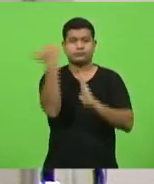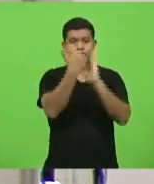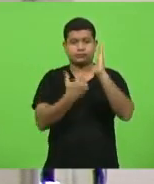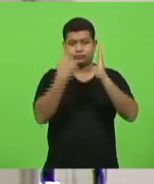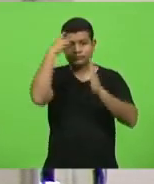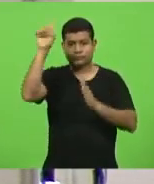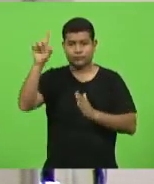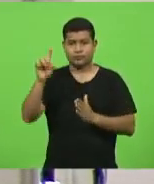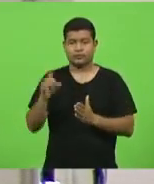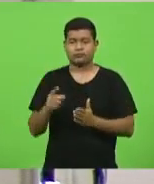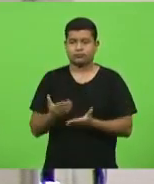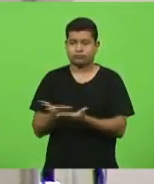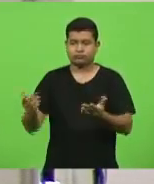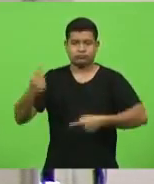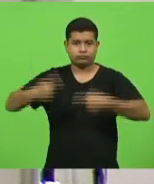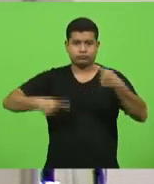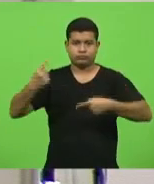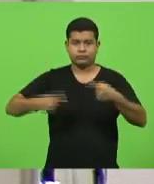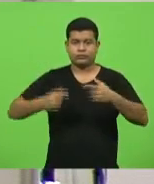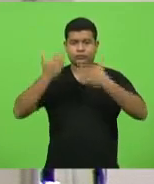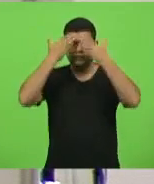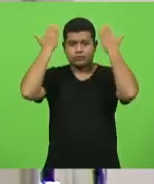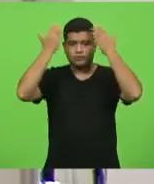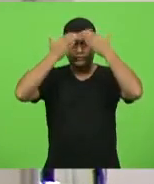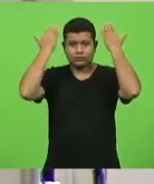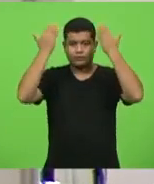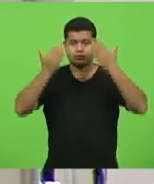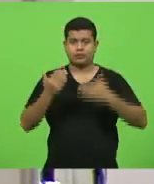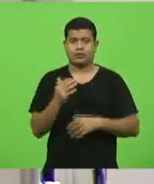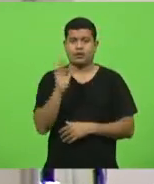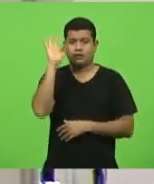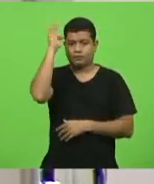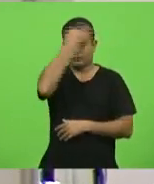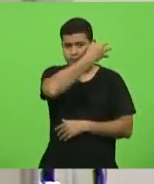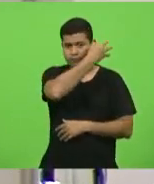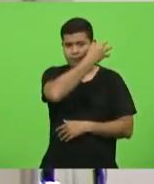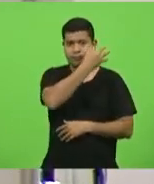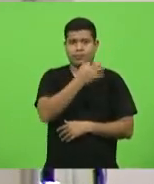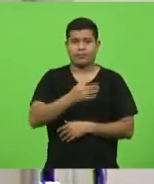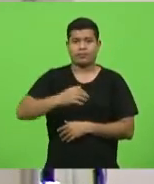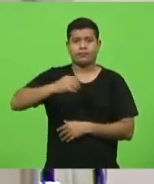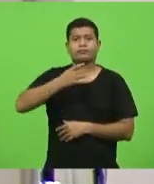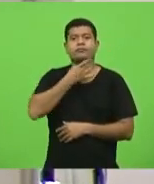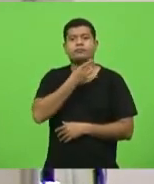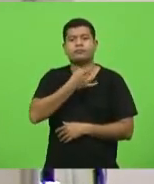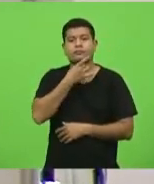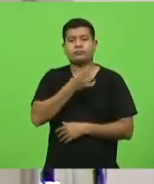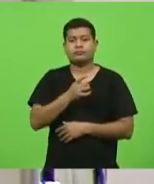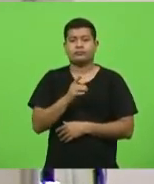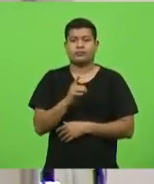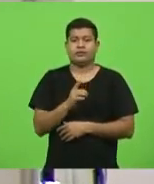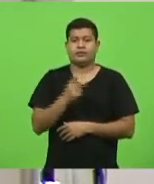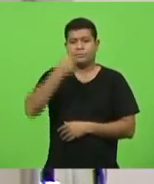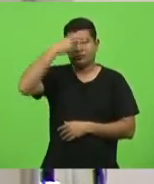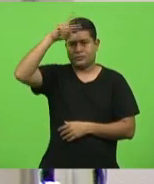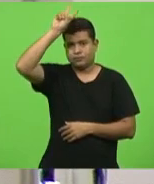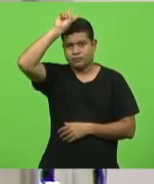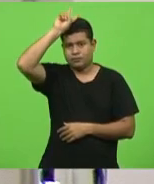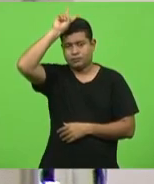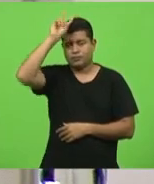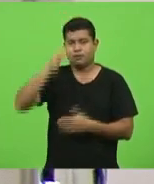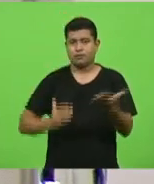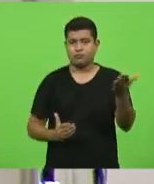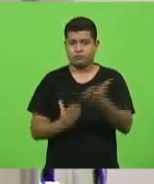ter discutido pelos senhores deputados José Milton Schaefer, Fabiano da Luz, Valdir Cobalquini e doutor Vicente Caropreso, foi